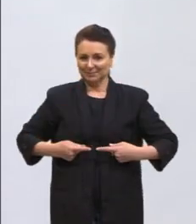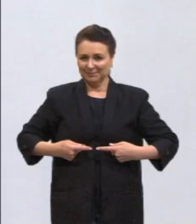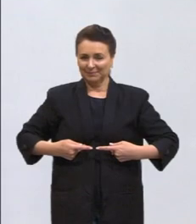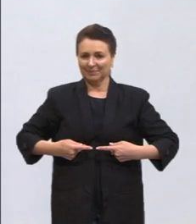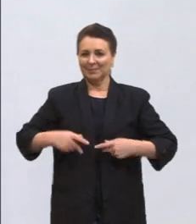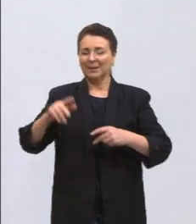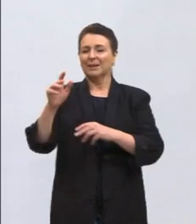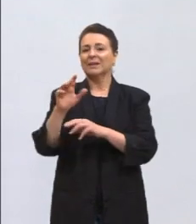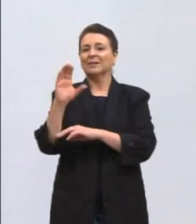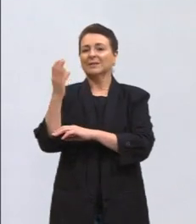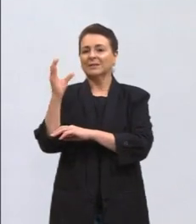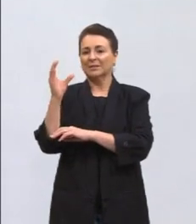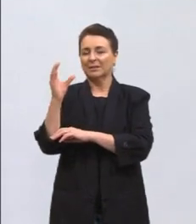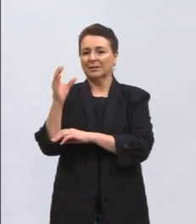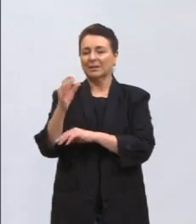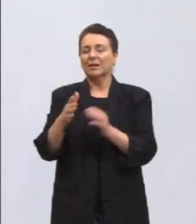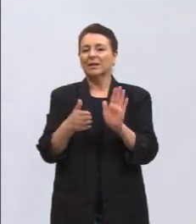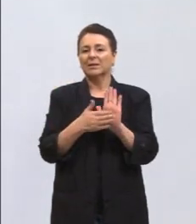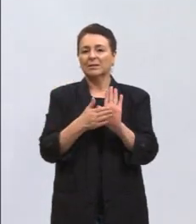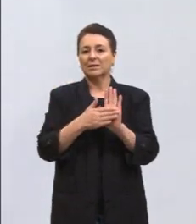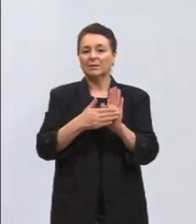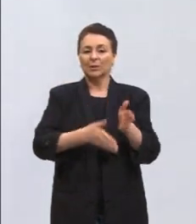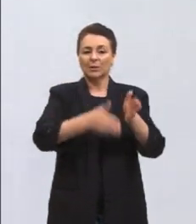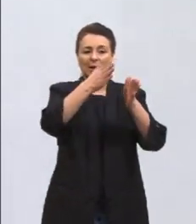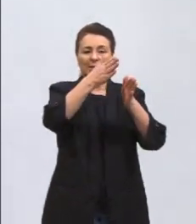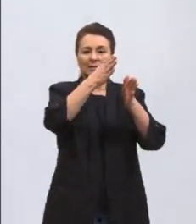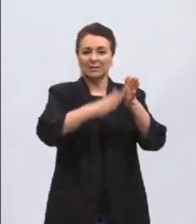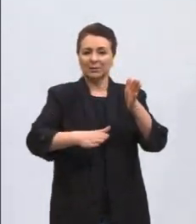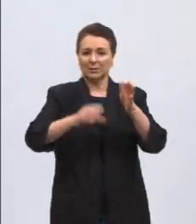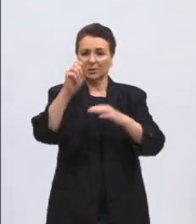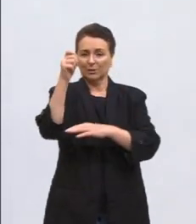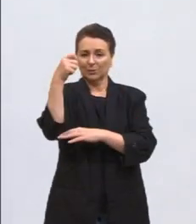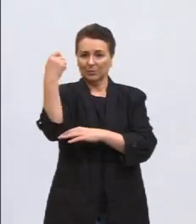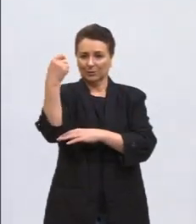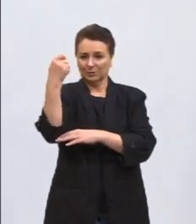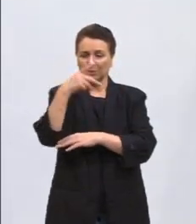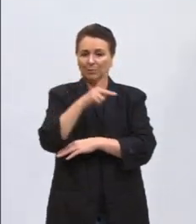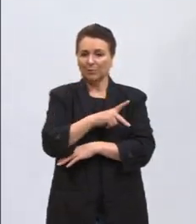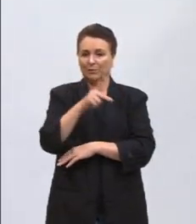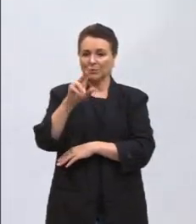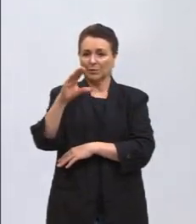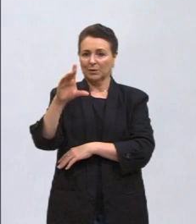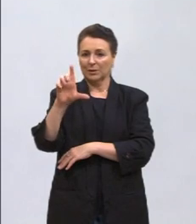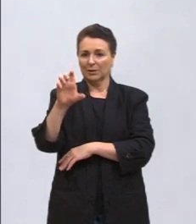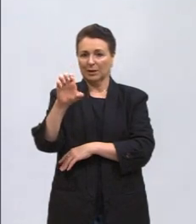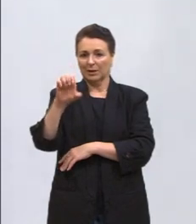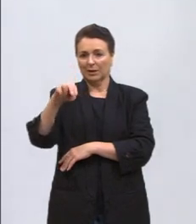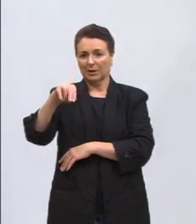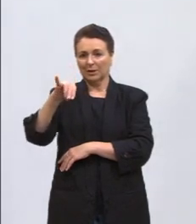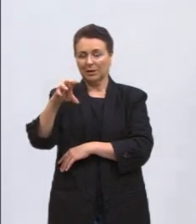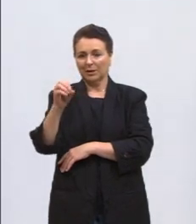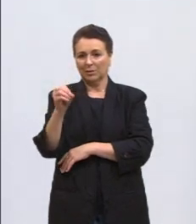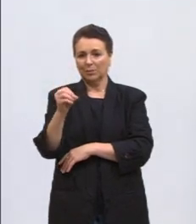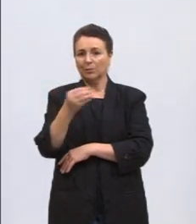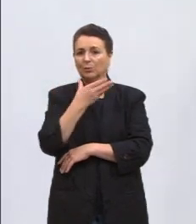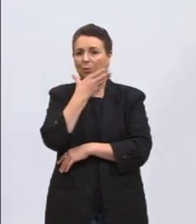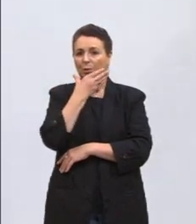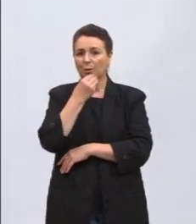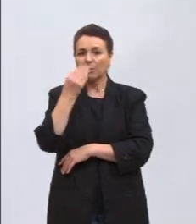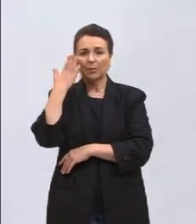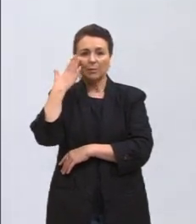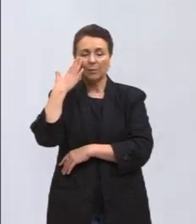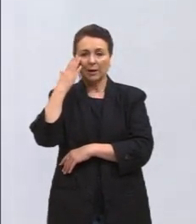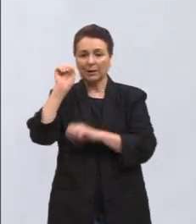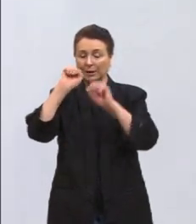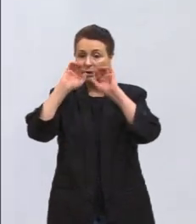2022 da Seduc aqui do Rio Grande do Sul. Eu sou o professor Clênio Vianem Amazoneto, sou um sujeito de pele clara,